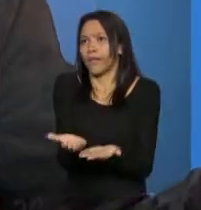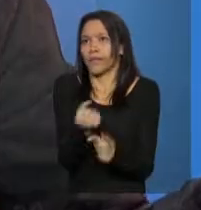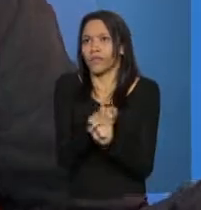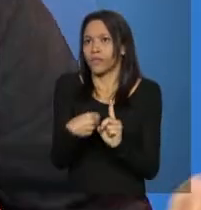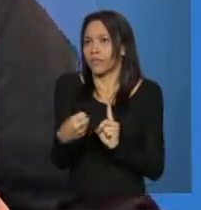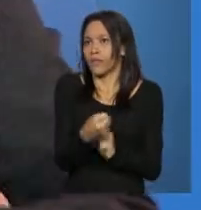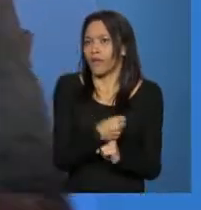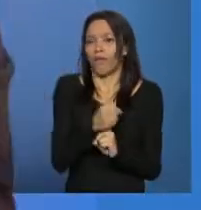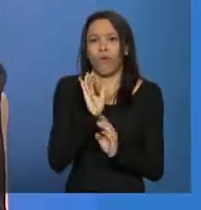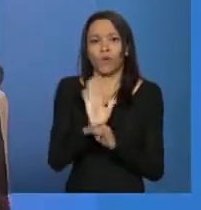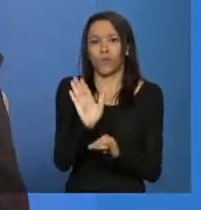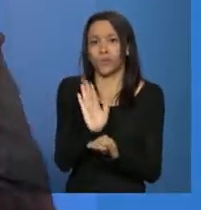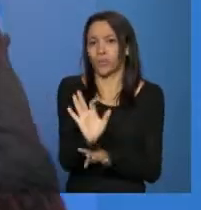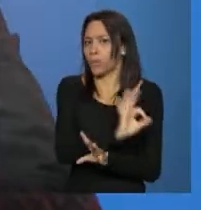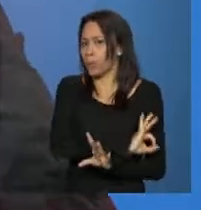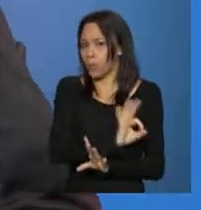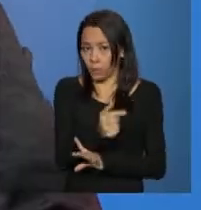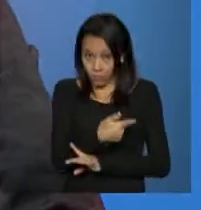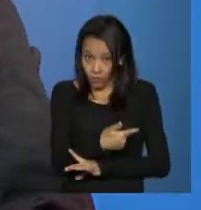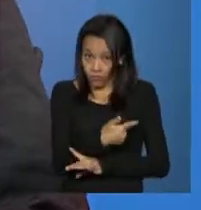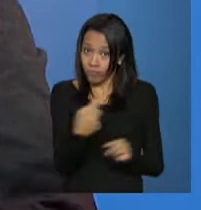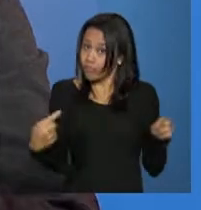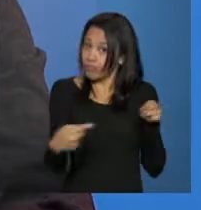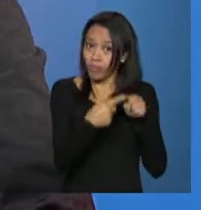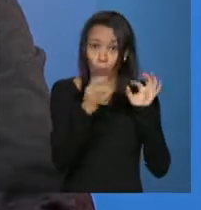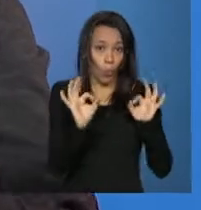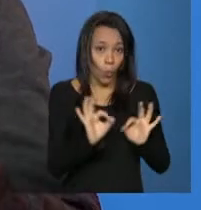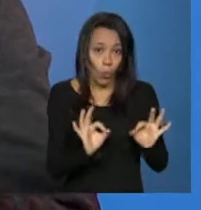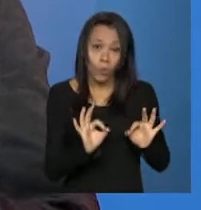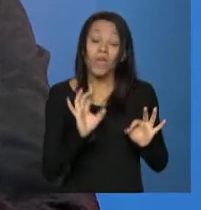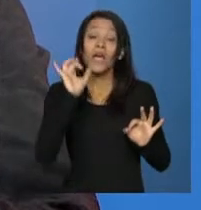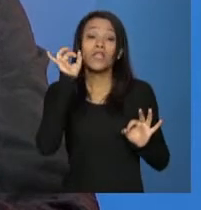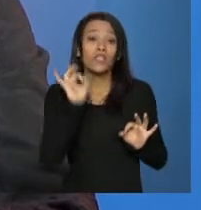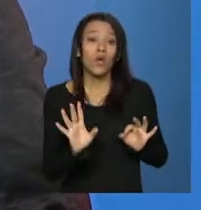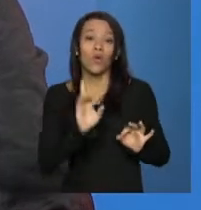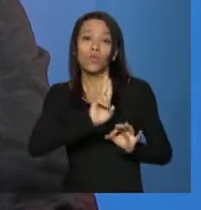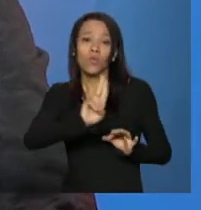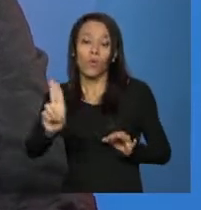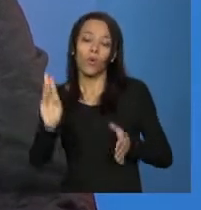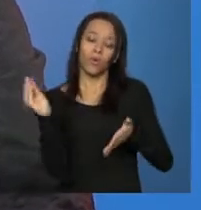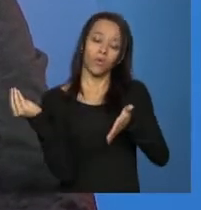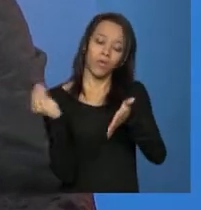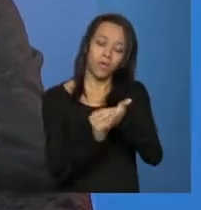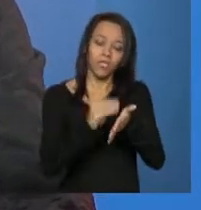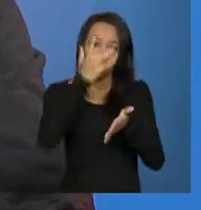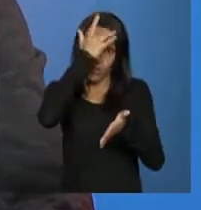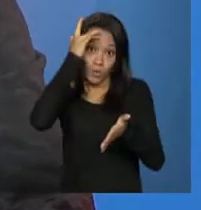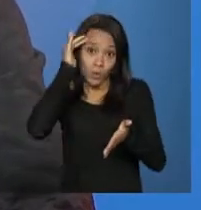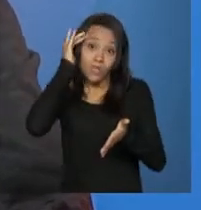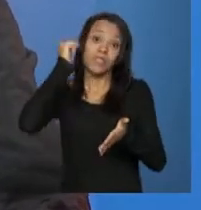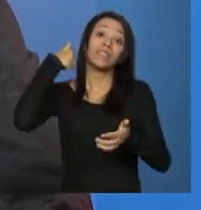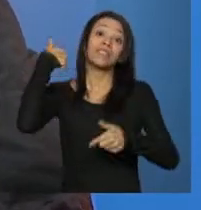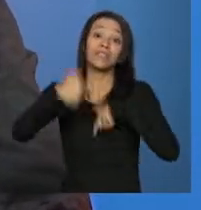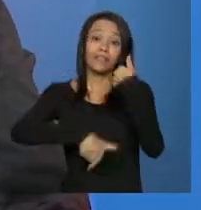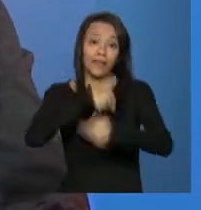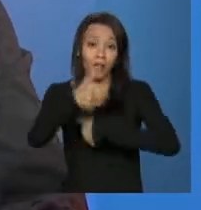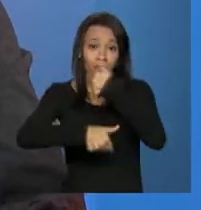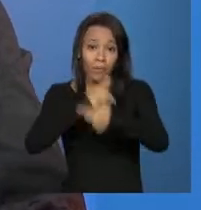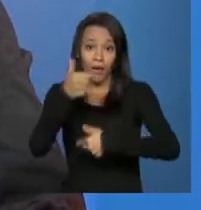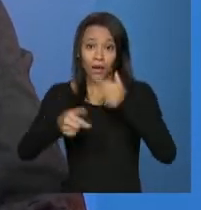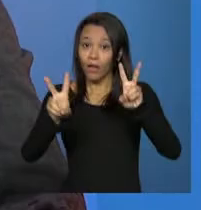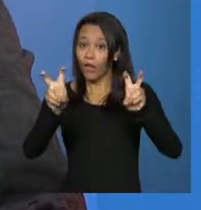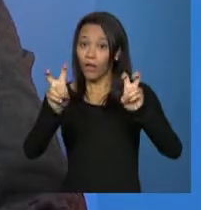de assistência social então repare é para inserir os dados de quem trabalha com o serviço de assistência social